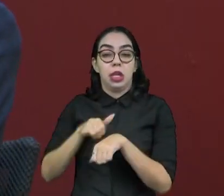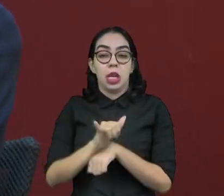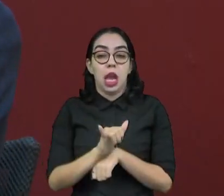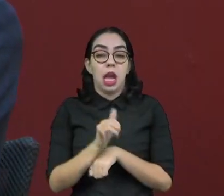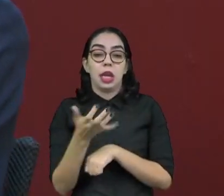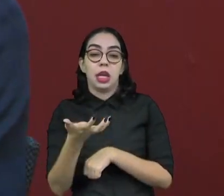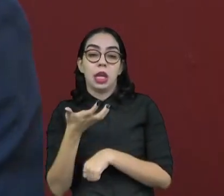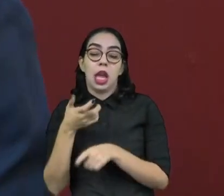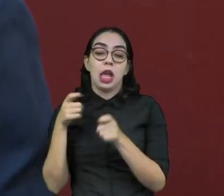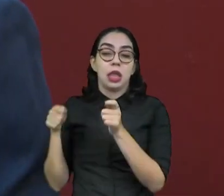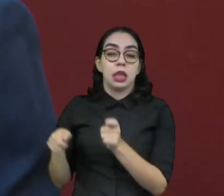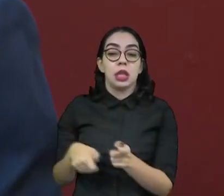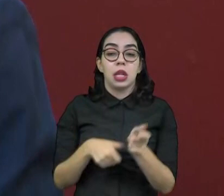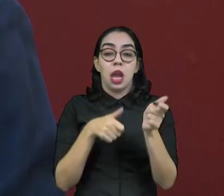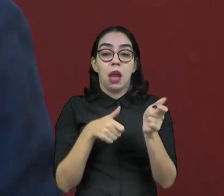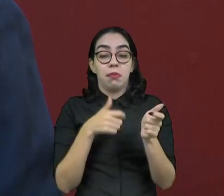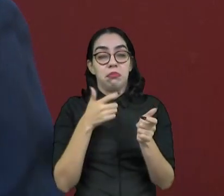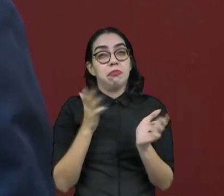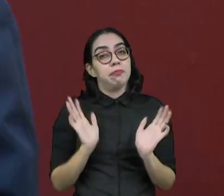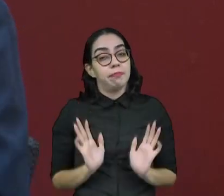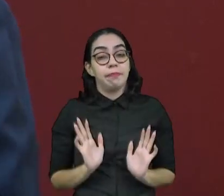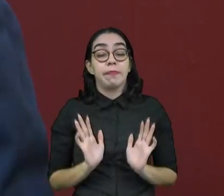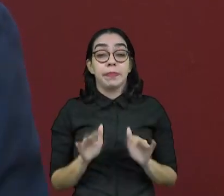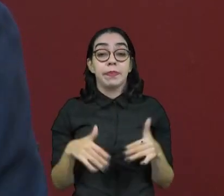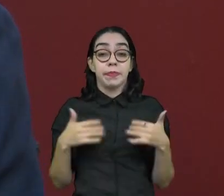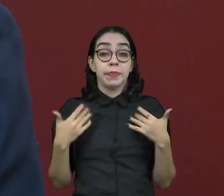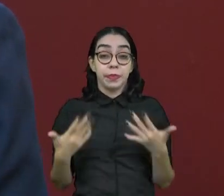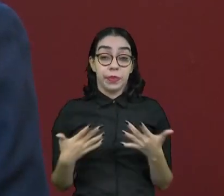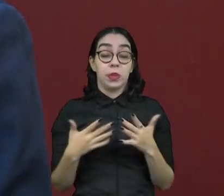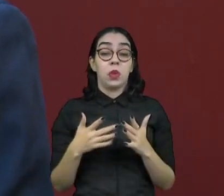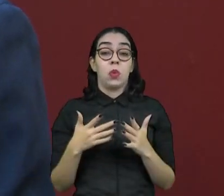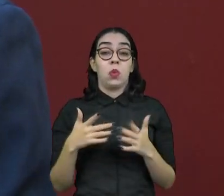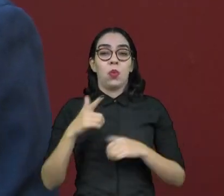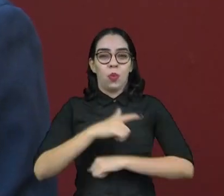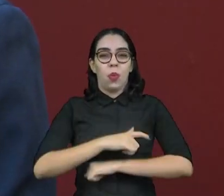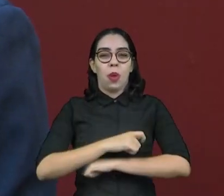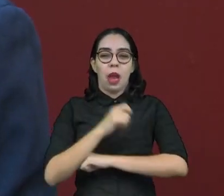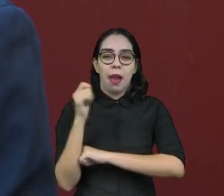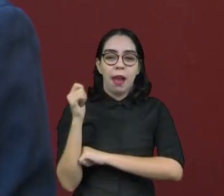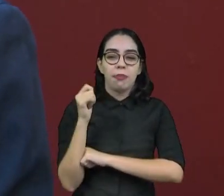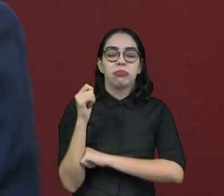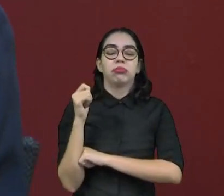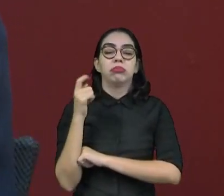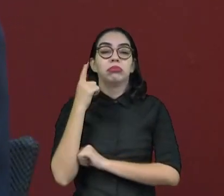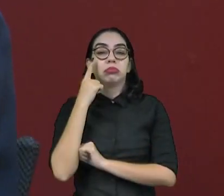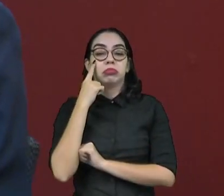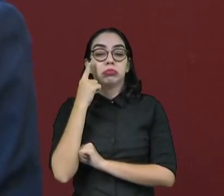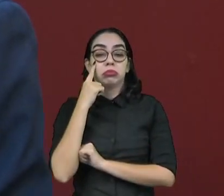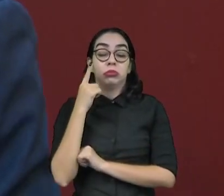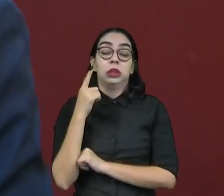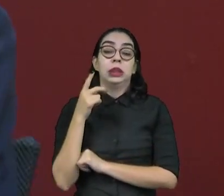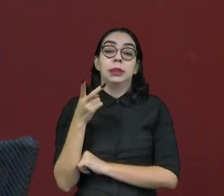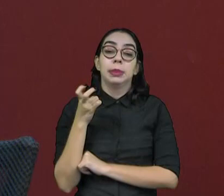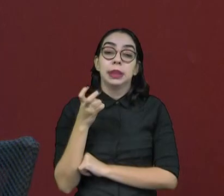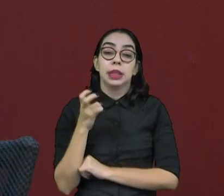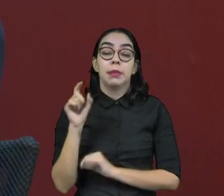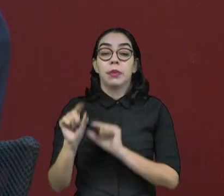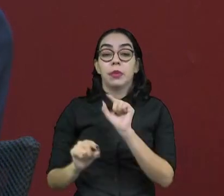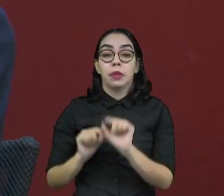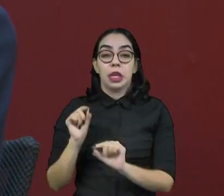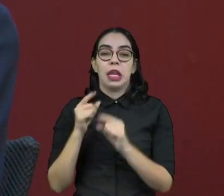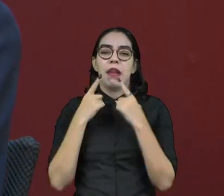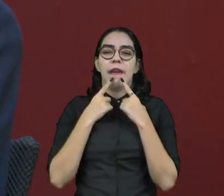beneficiar X ou Y. E a matéria foi interessante porque hoje a gente tem ouvido muitas críticas no sentido de que as pesquisas